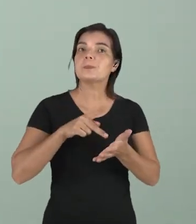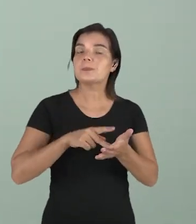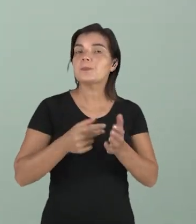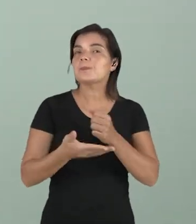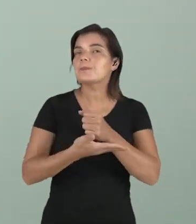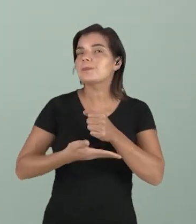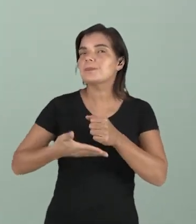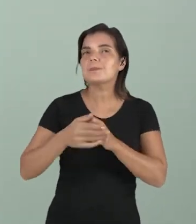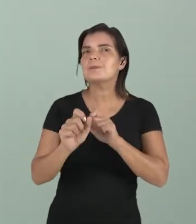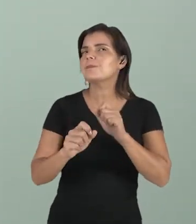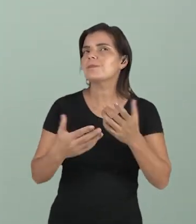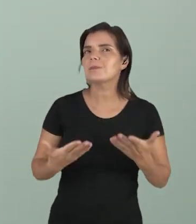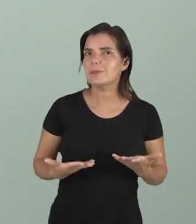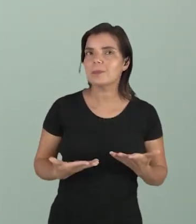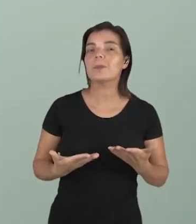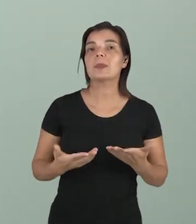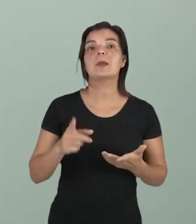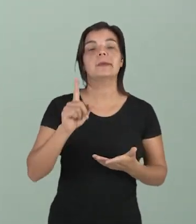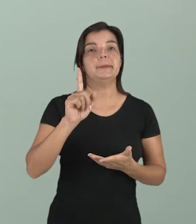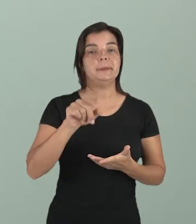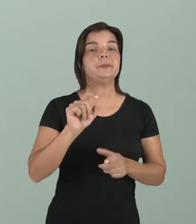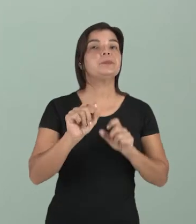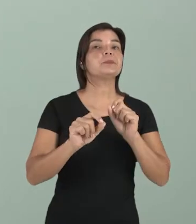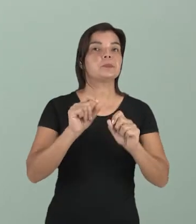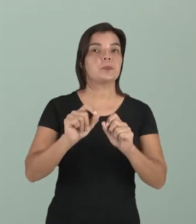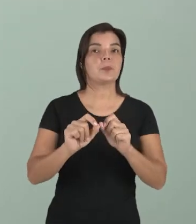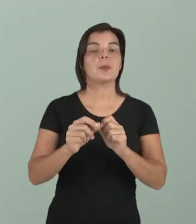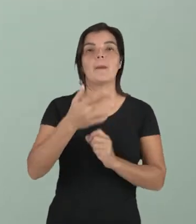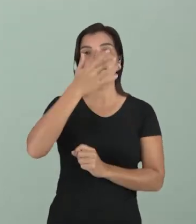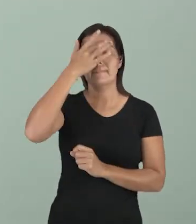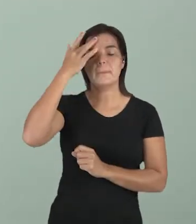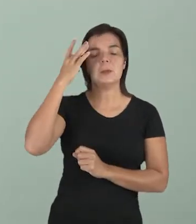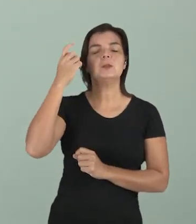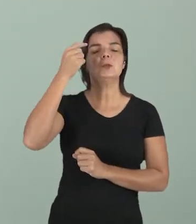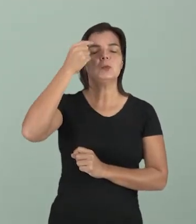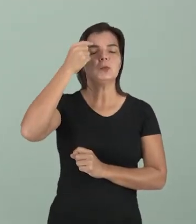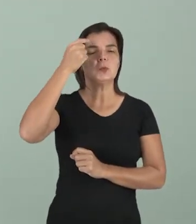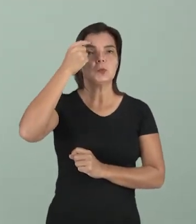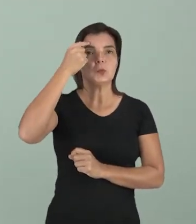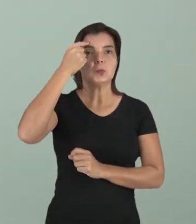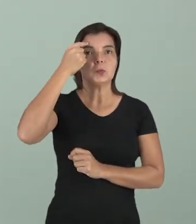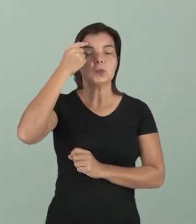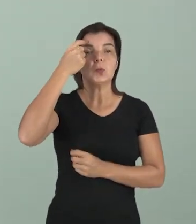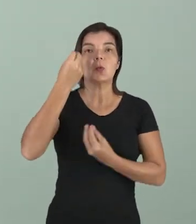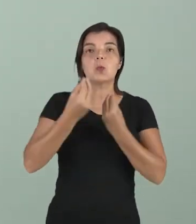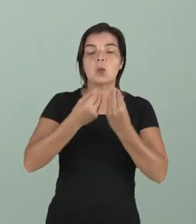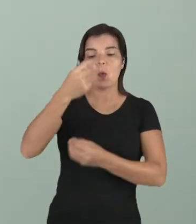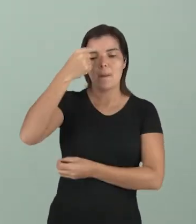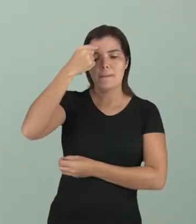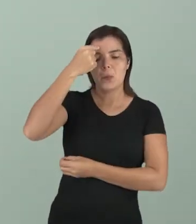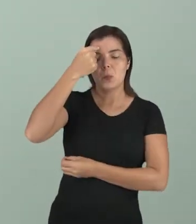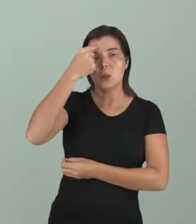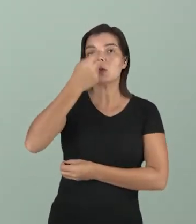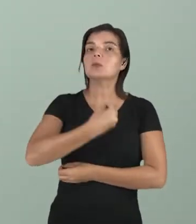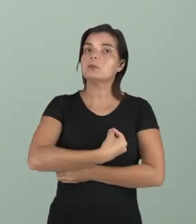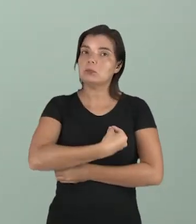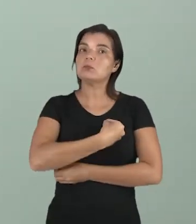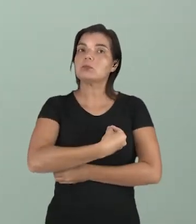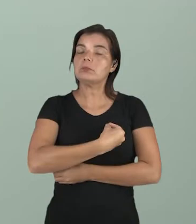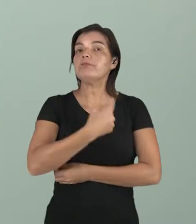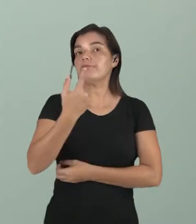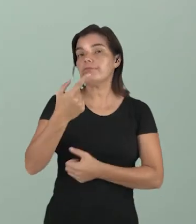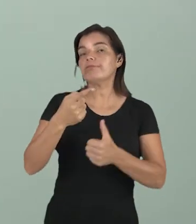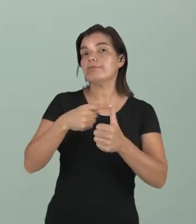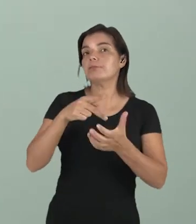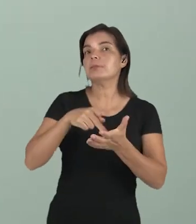a base dessa primeira verdade é através do sujeito, eu penso. Então, como um sujeito pensante, eu existo e essa é